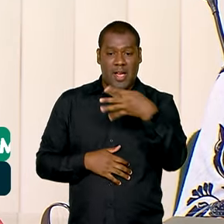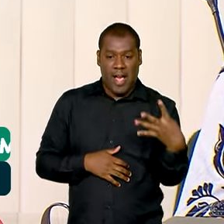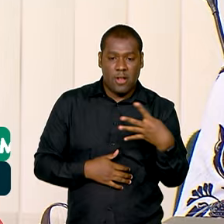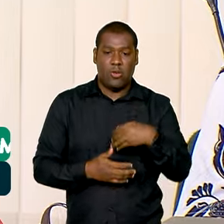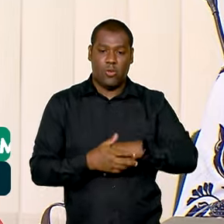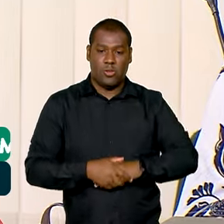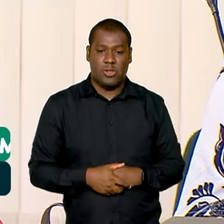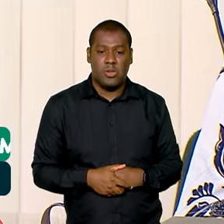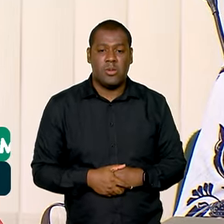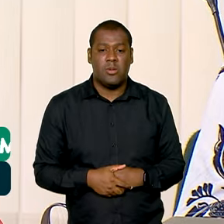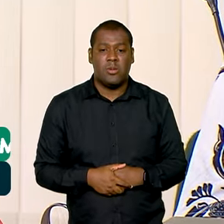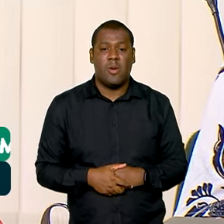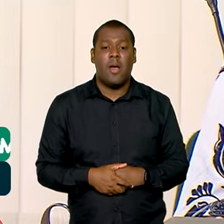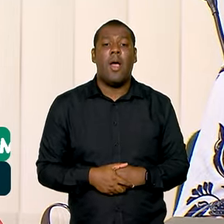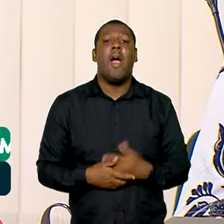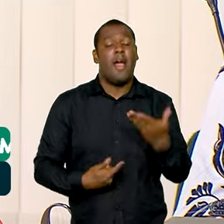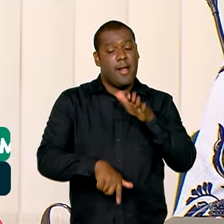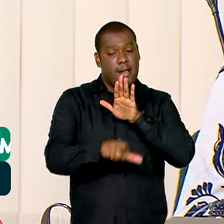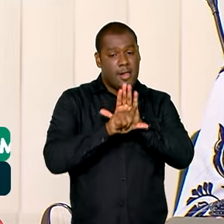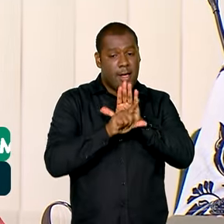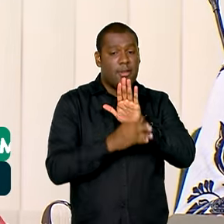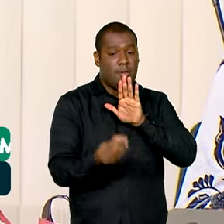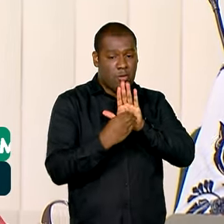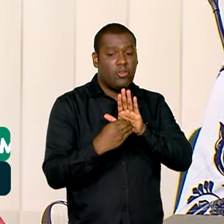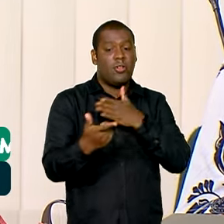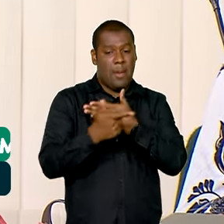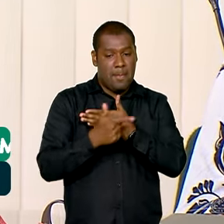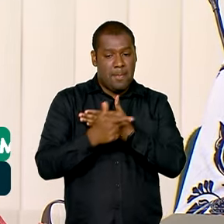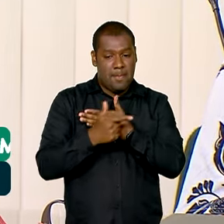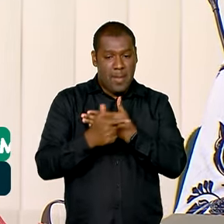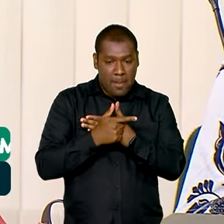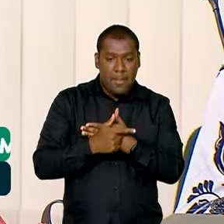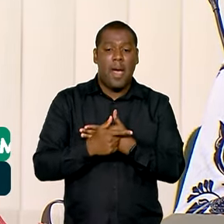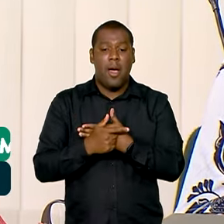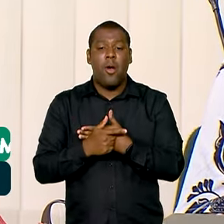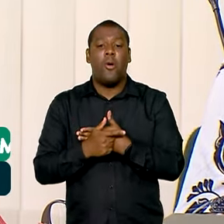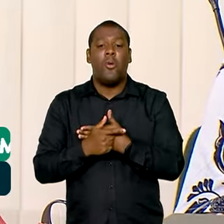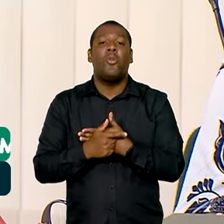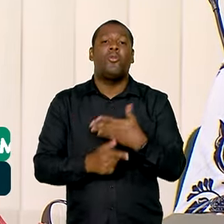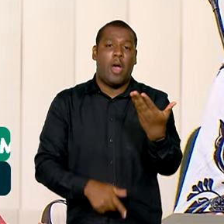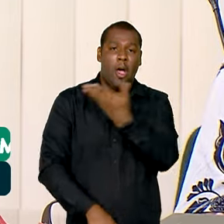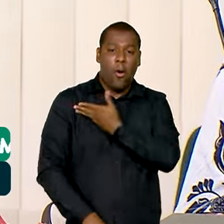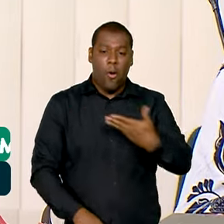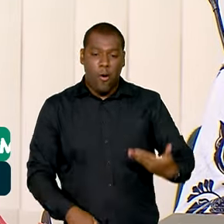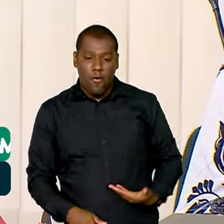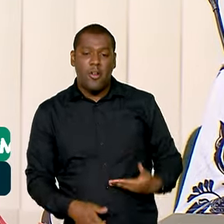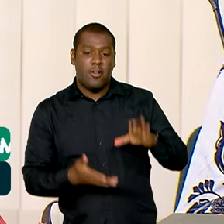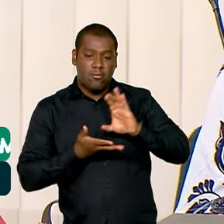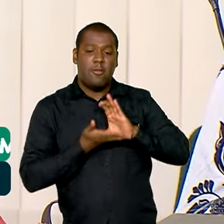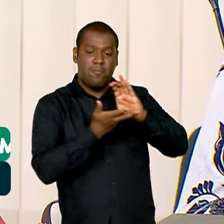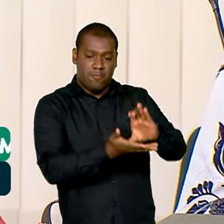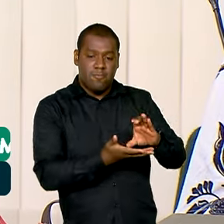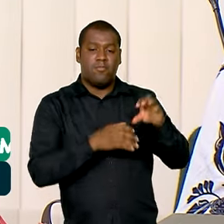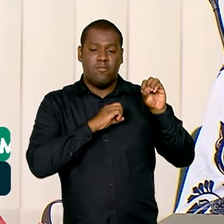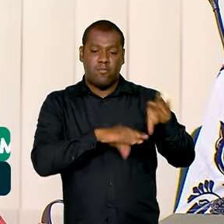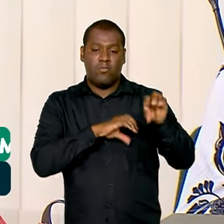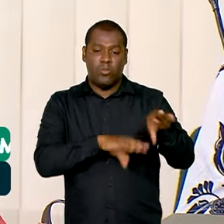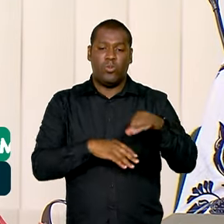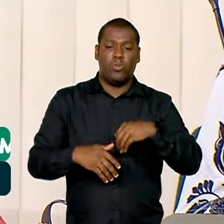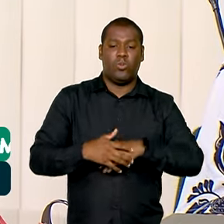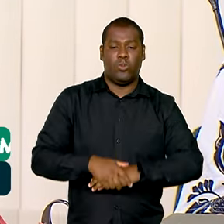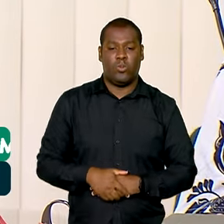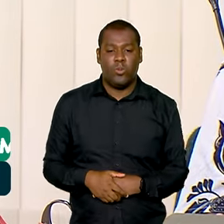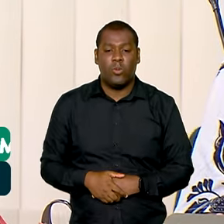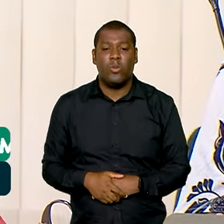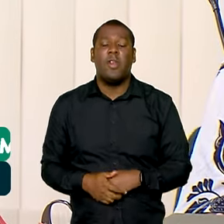atribuições. E, entre elas, inclusive, está até definir a perspectiva de financiamento da educação. Os 10